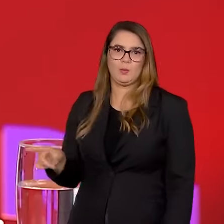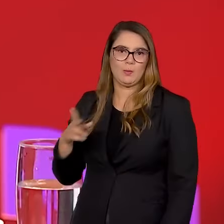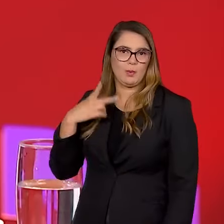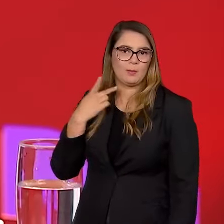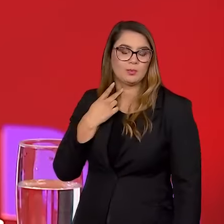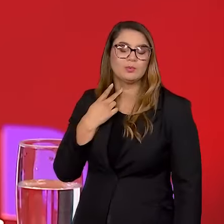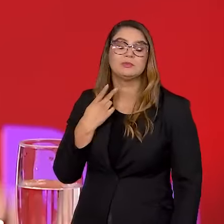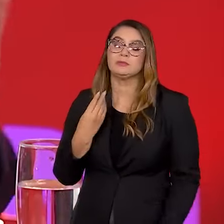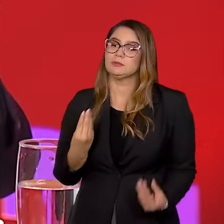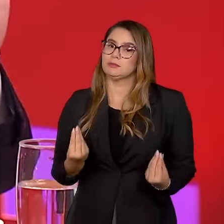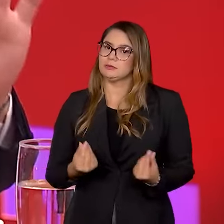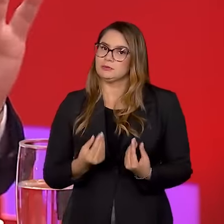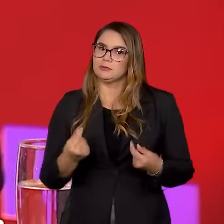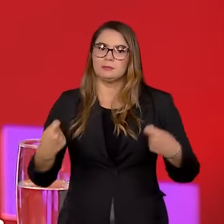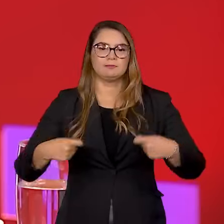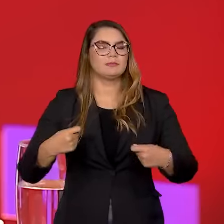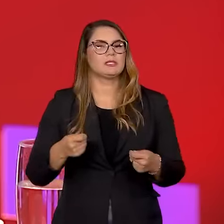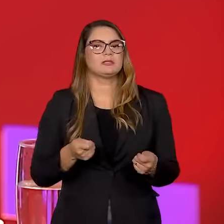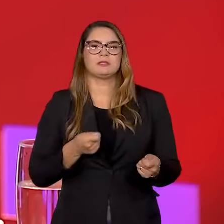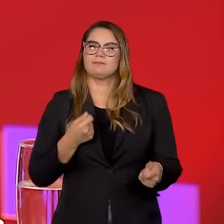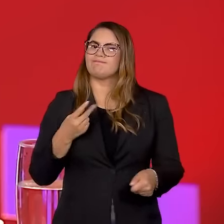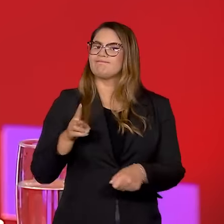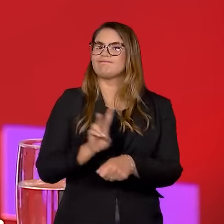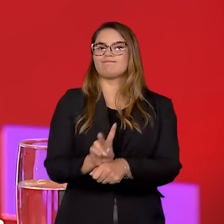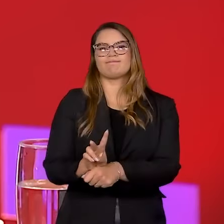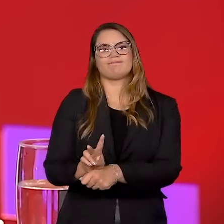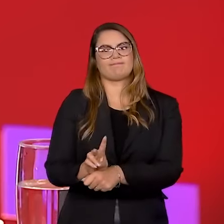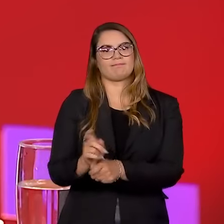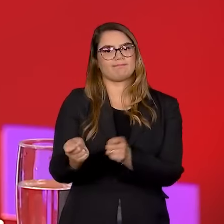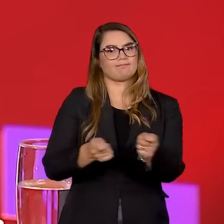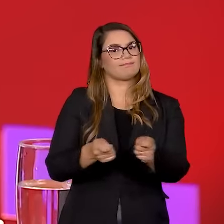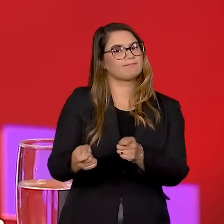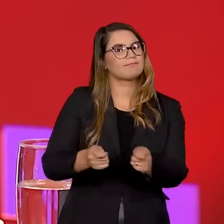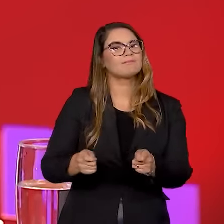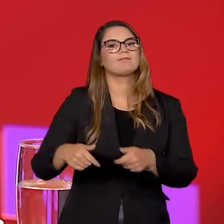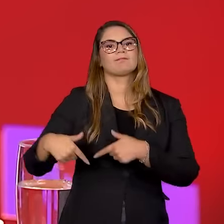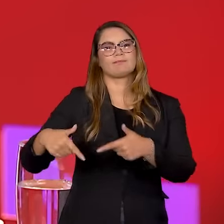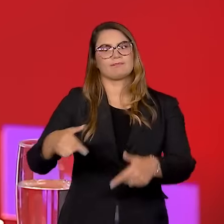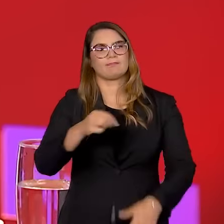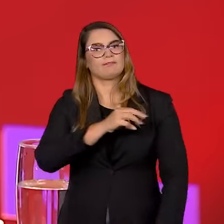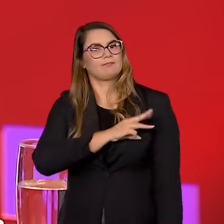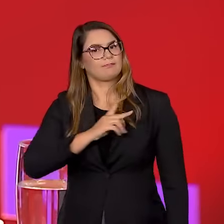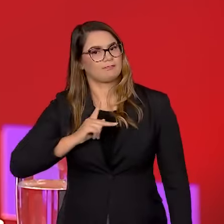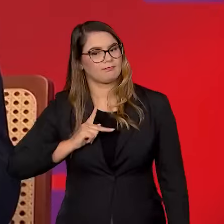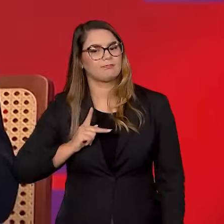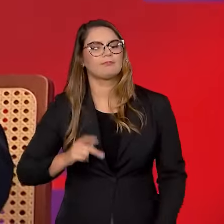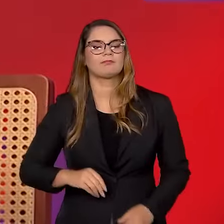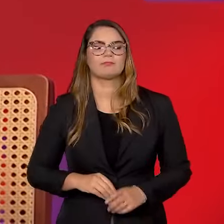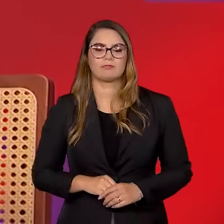delicada a situação. Nós precisamos de freios e contenções para a atuação do Ministério Público.